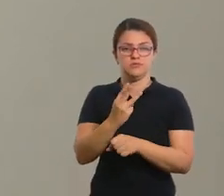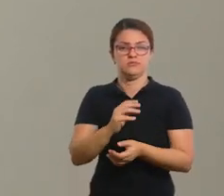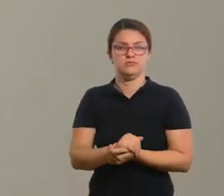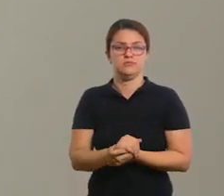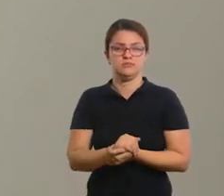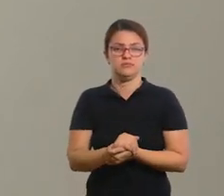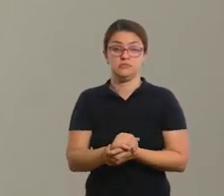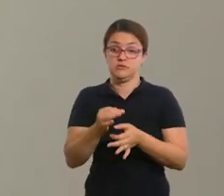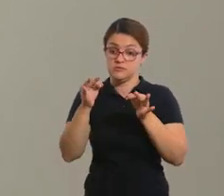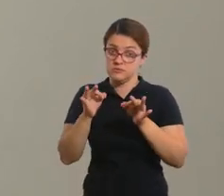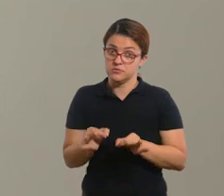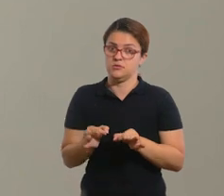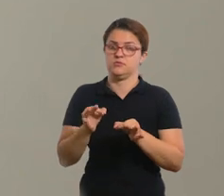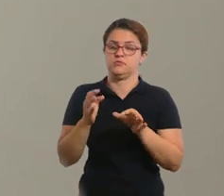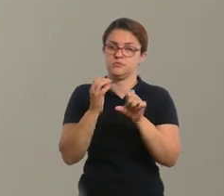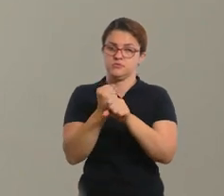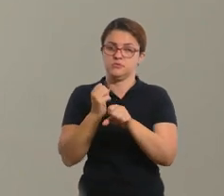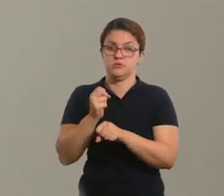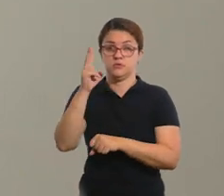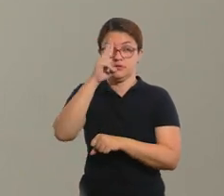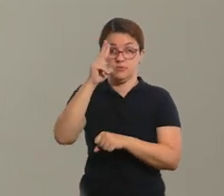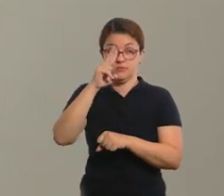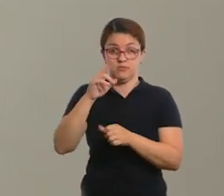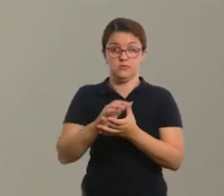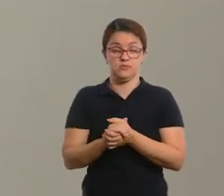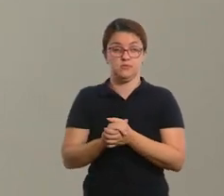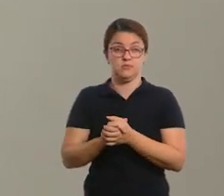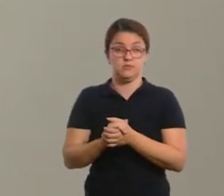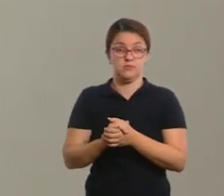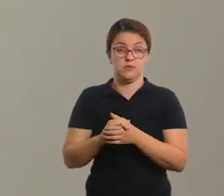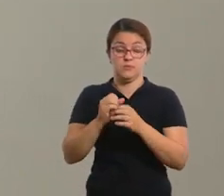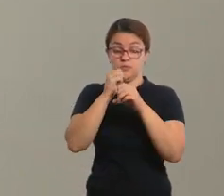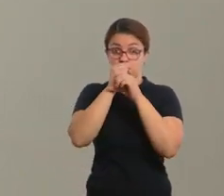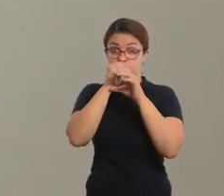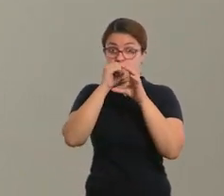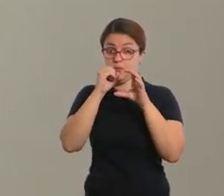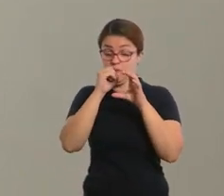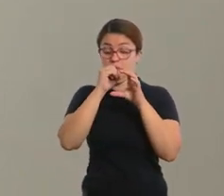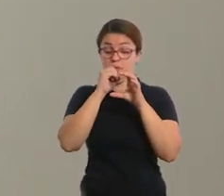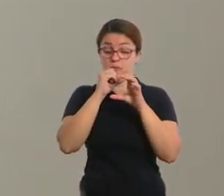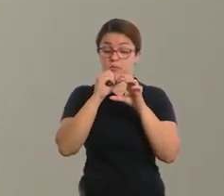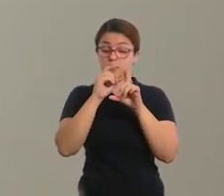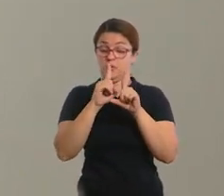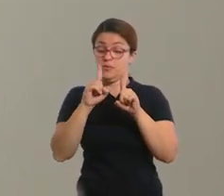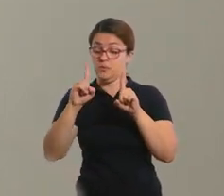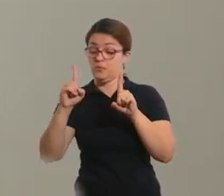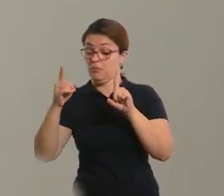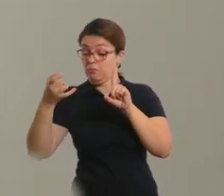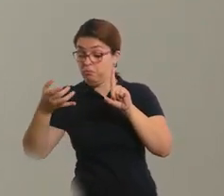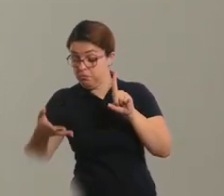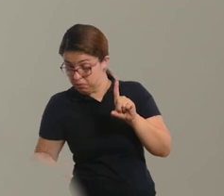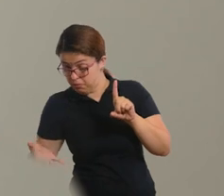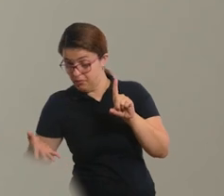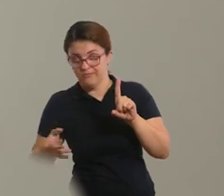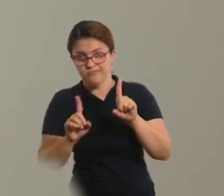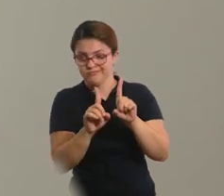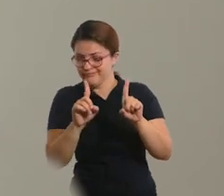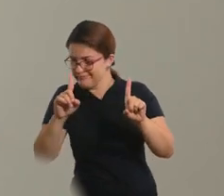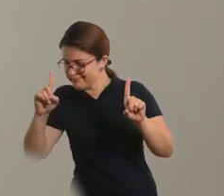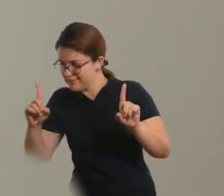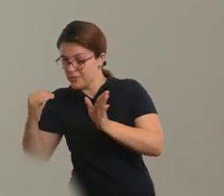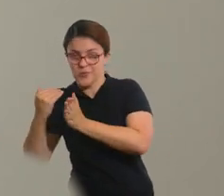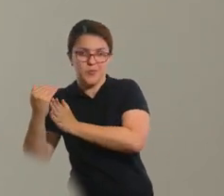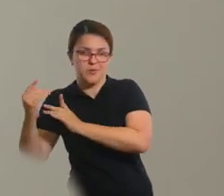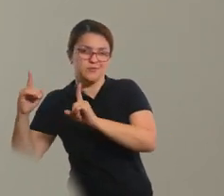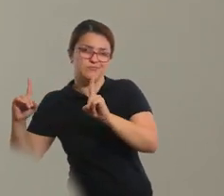ela vai ganhar um ponto desde que faça correto, tá bom? Lembrando, bexiga caiu no chão, volte desde o início para ela fazer